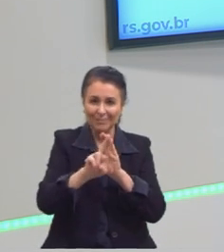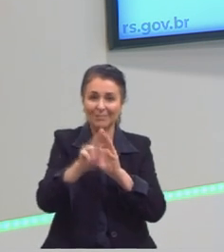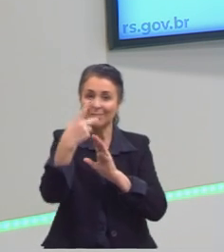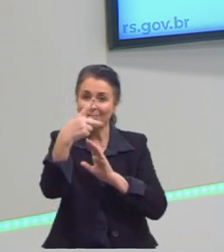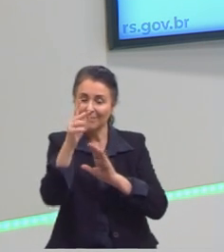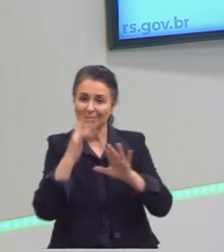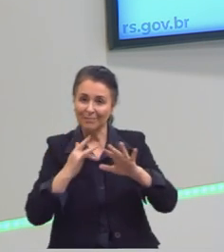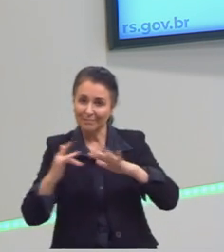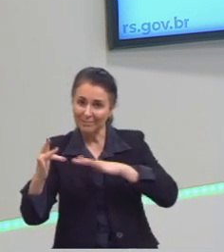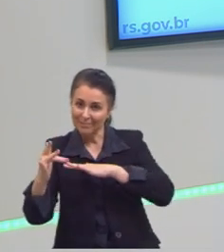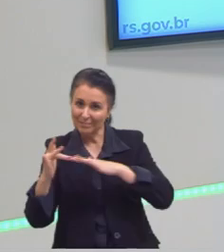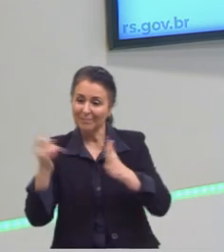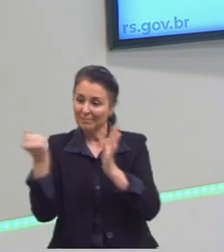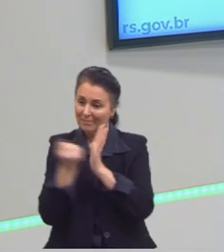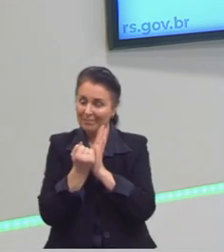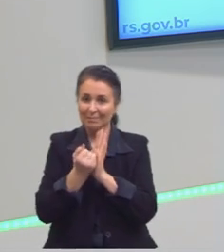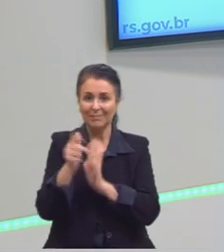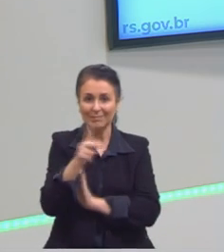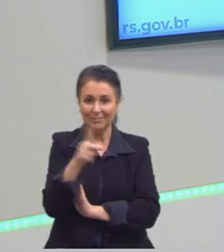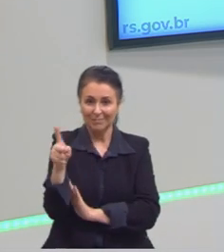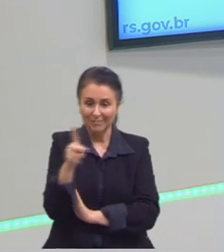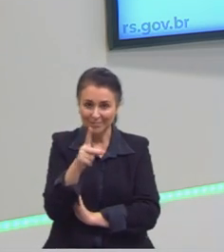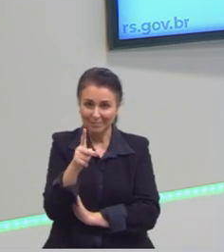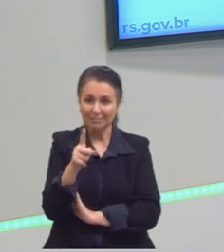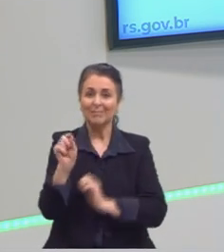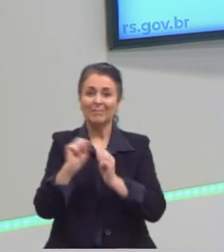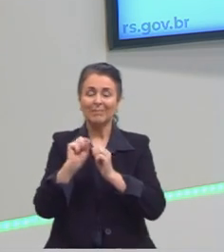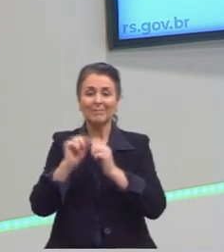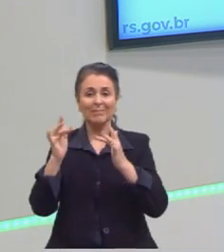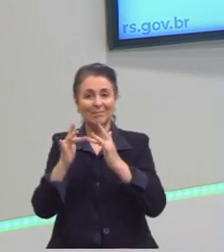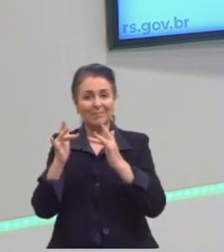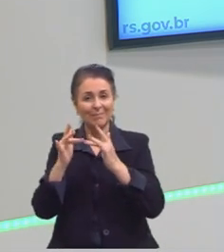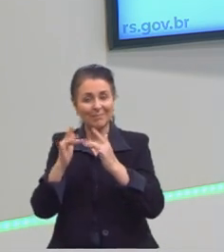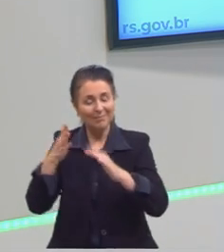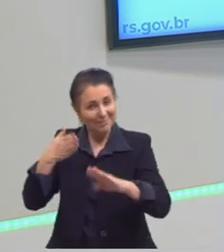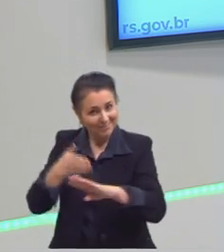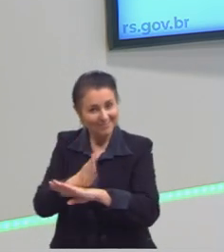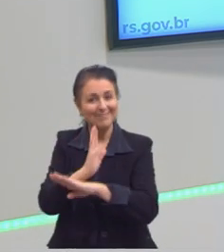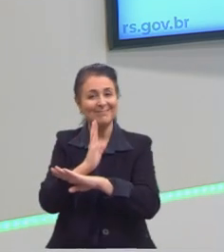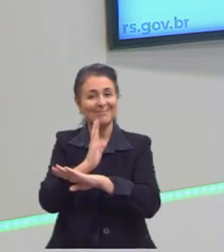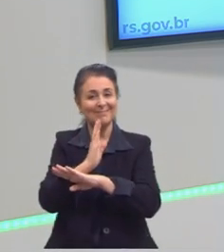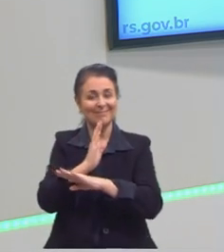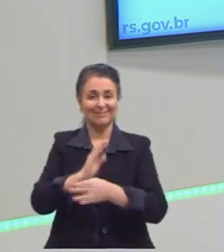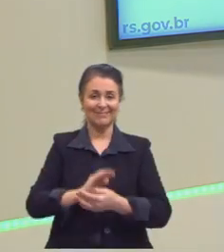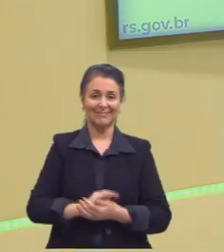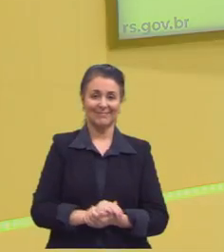Pode me marcar lá também, certo? Entrem em contato, partiu passar. Até a próxima.